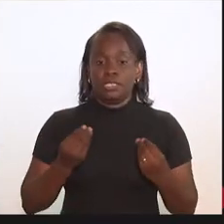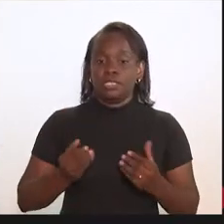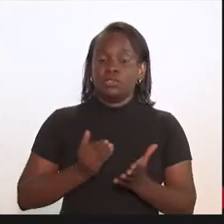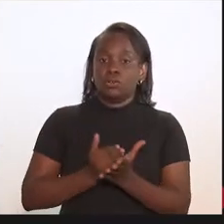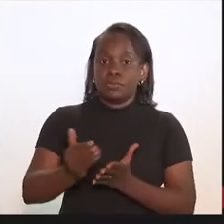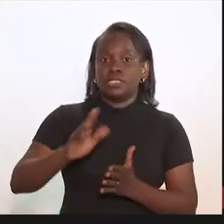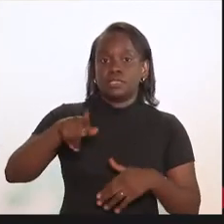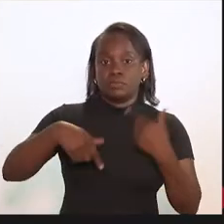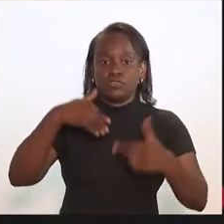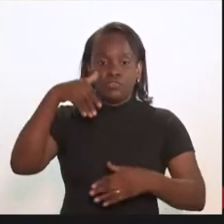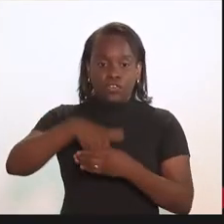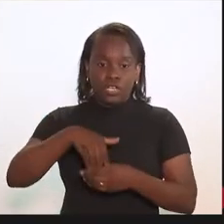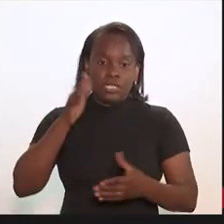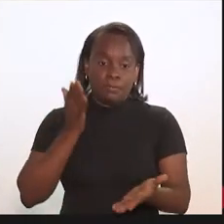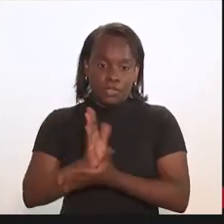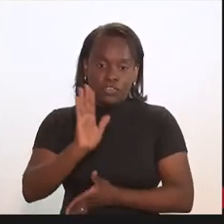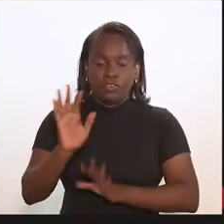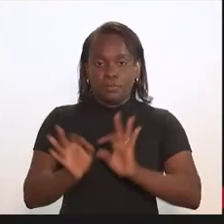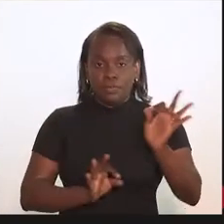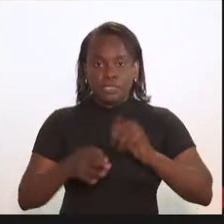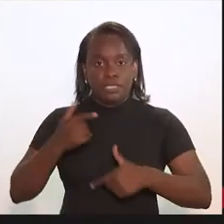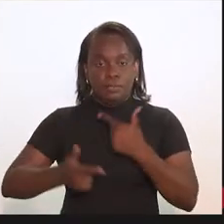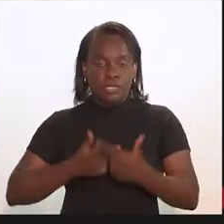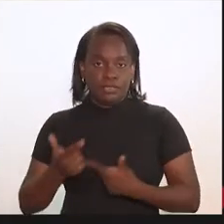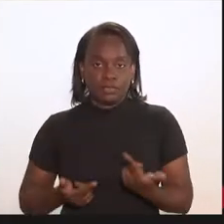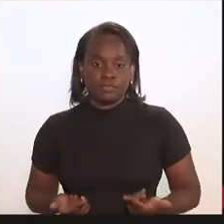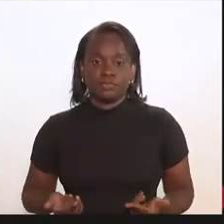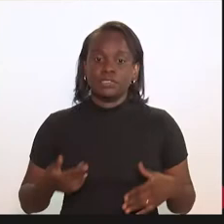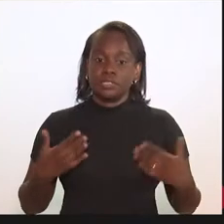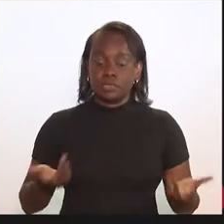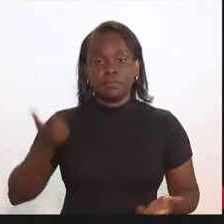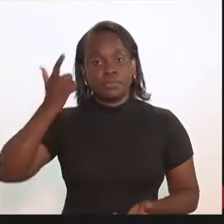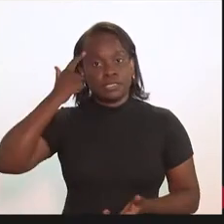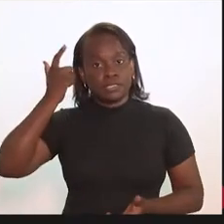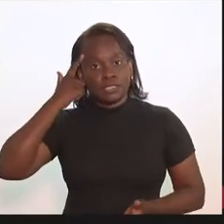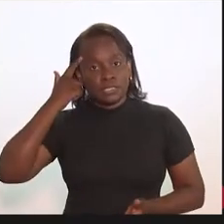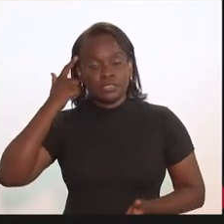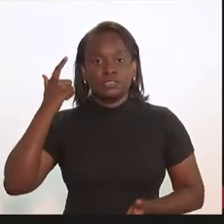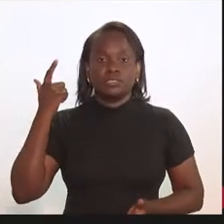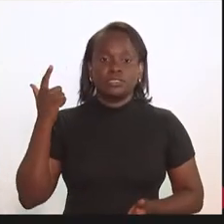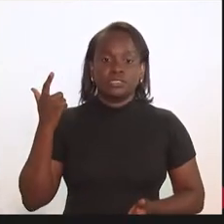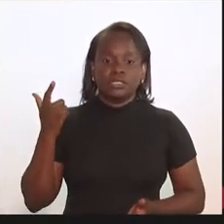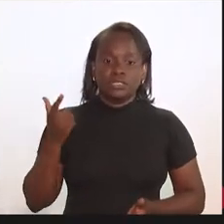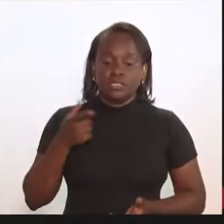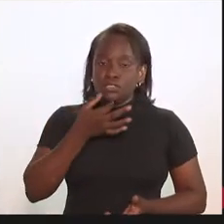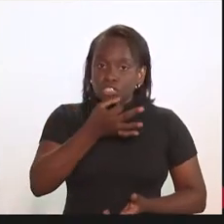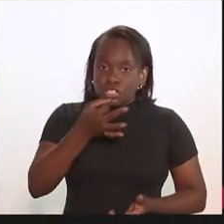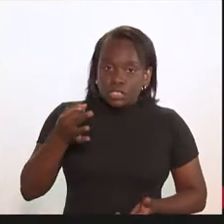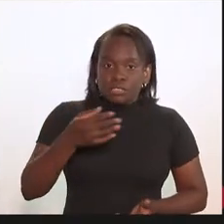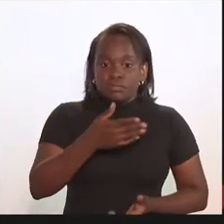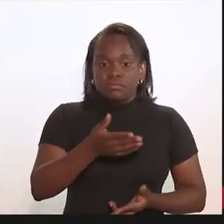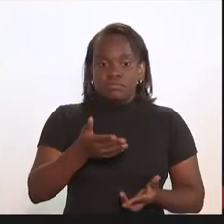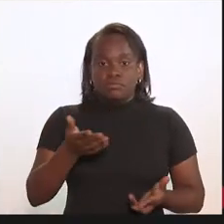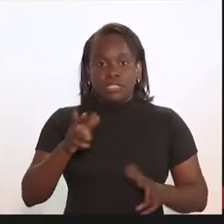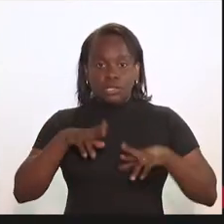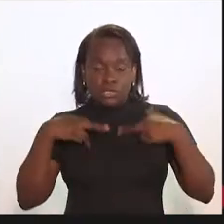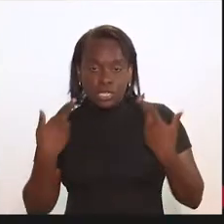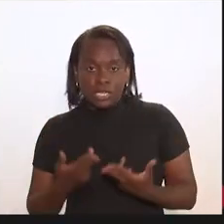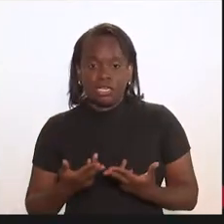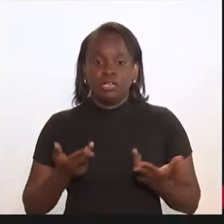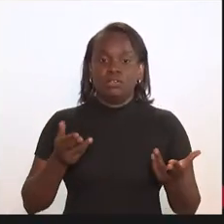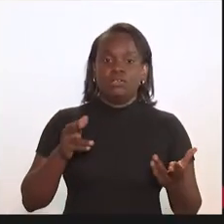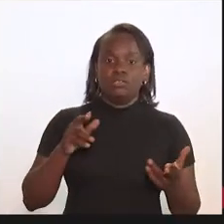possa, então, votar e aprovar esse plano de trabalho. Pensando aí nas sugestões, como